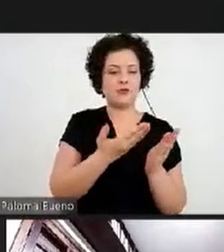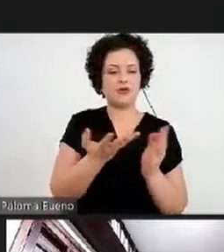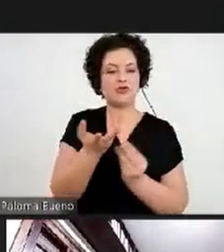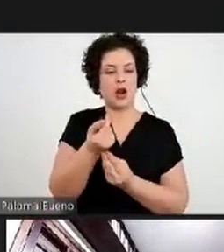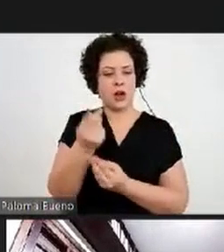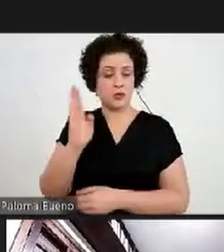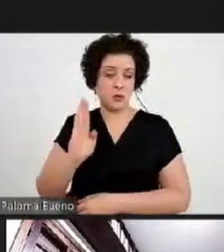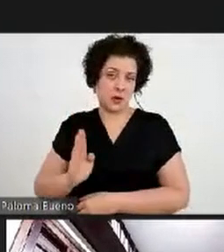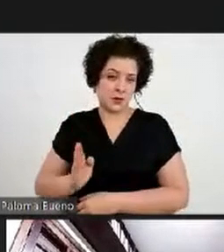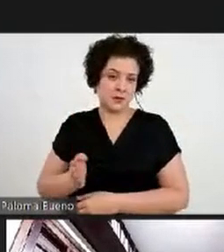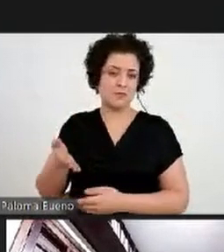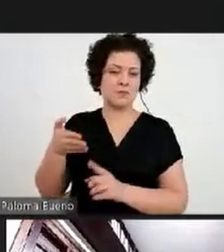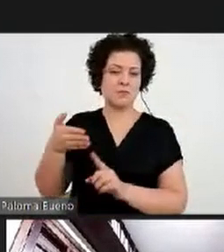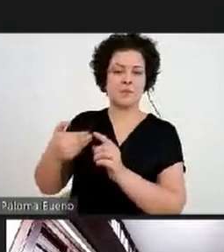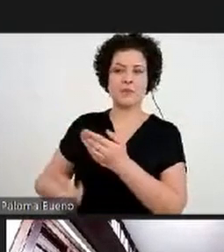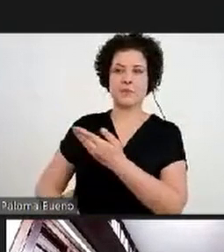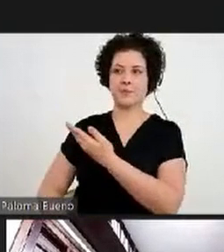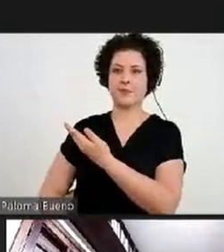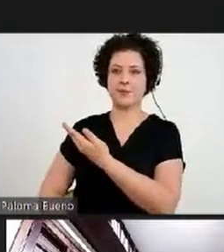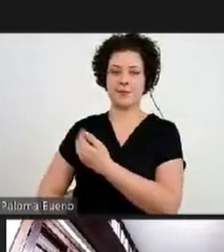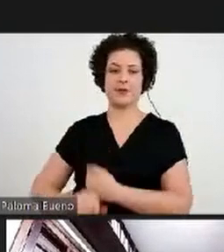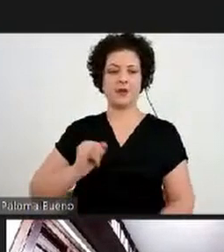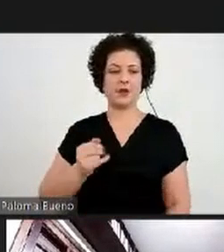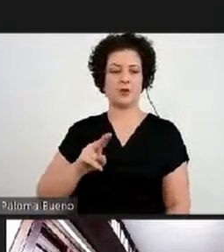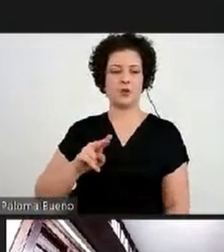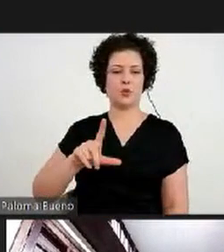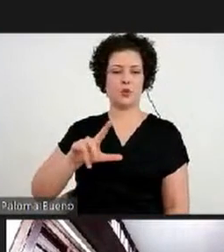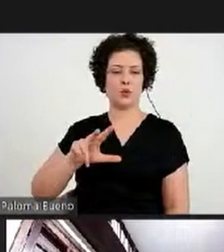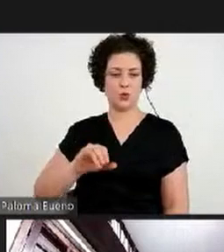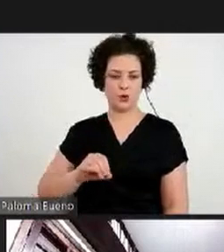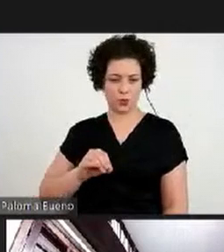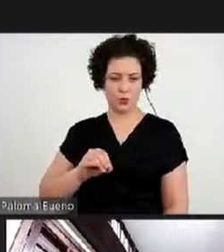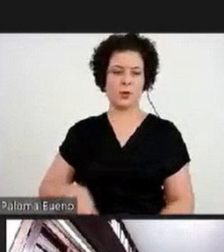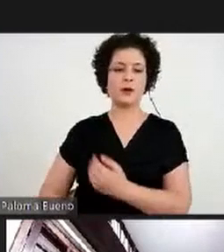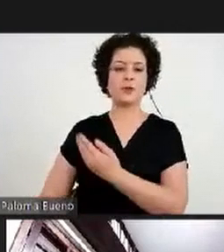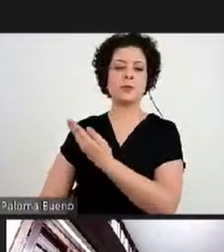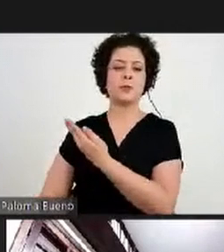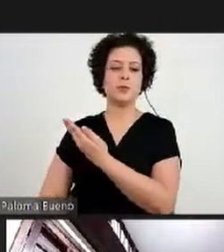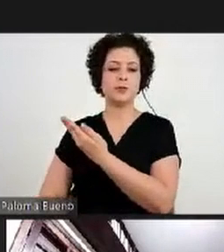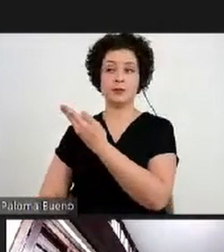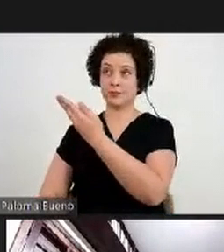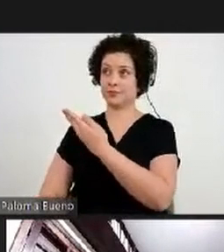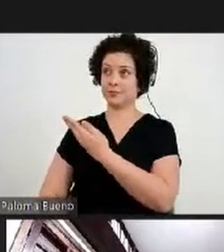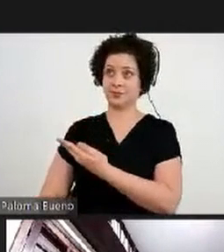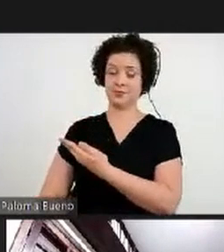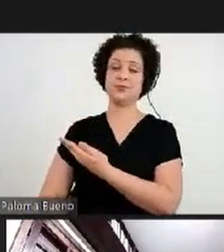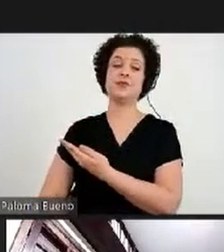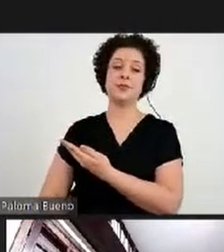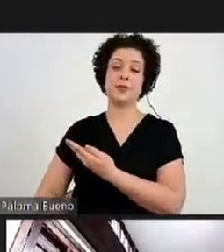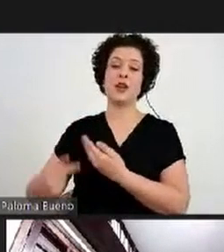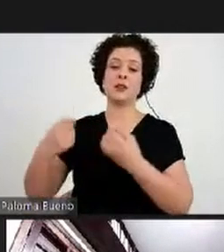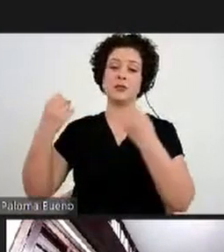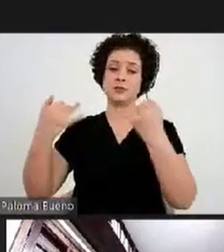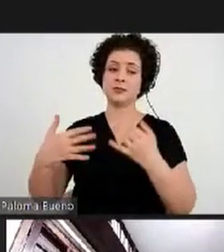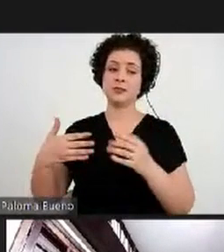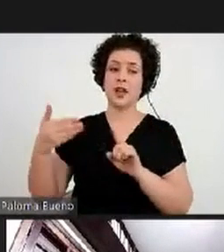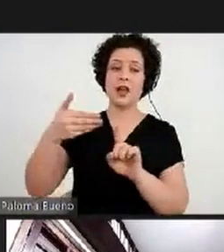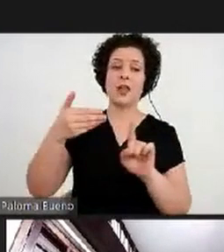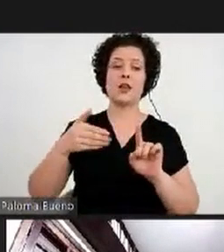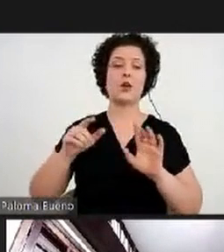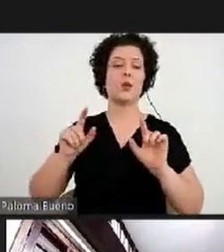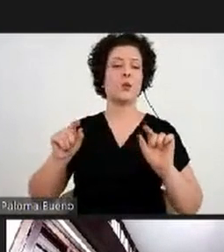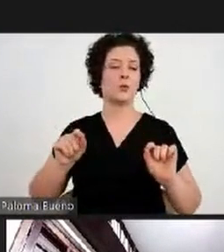Então, aqui estão os poemóveis do Júlio e do Augusto. E aí, quando eu falo de referências, é,